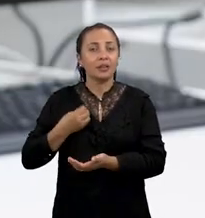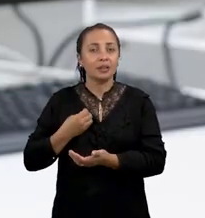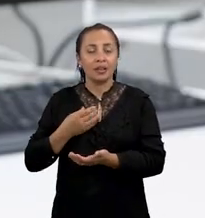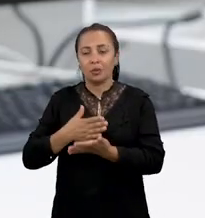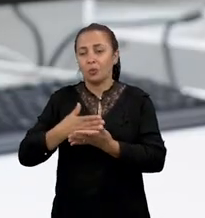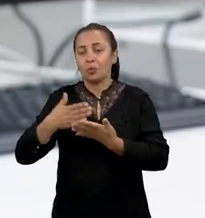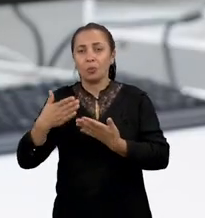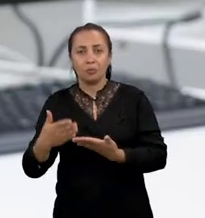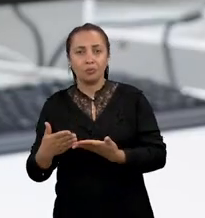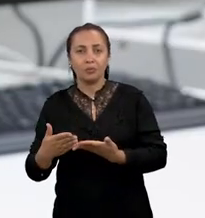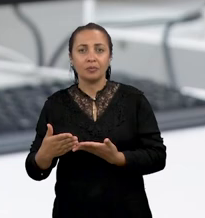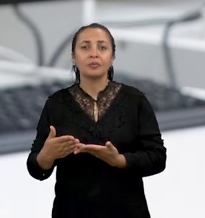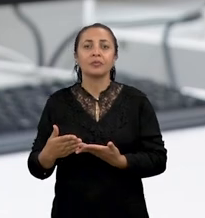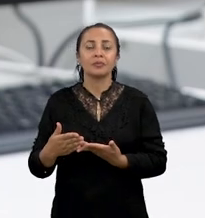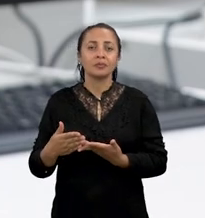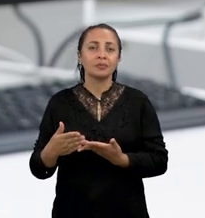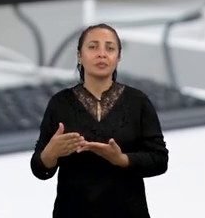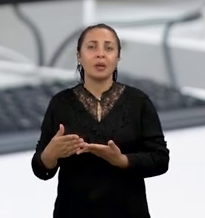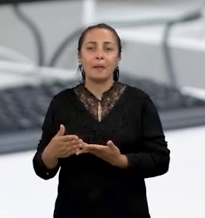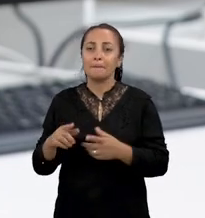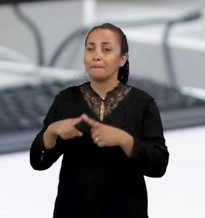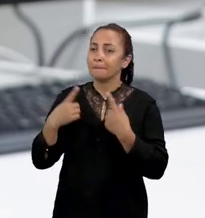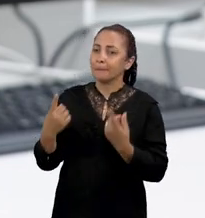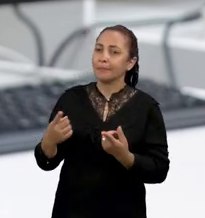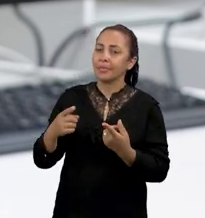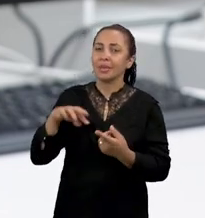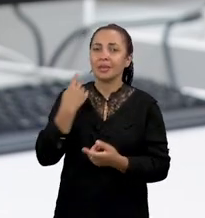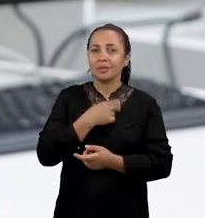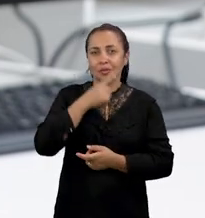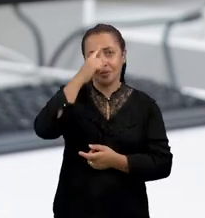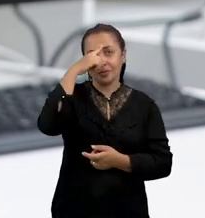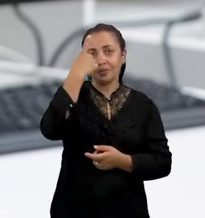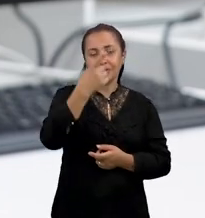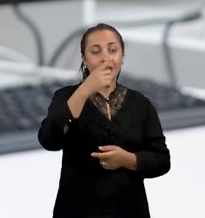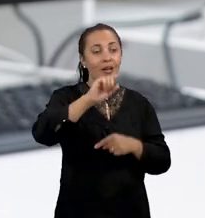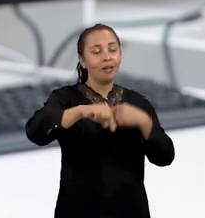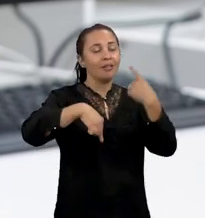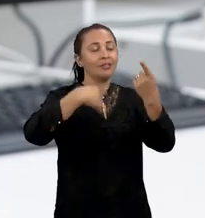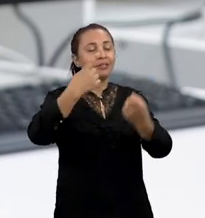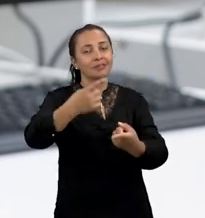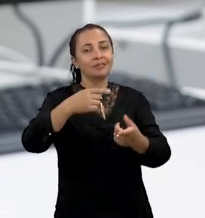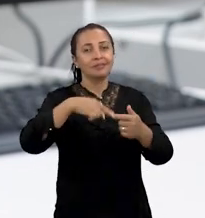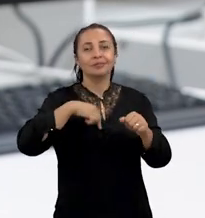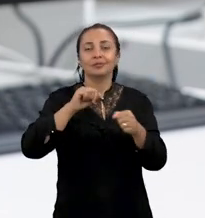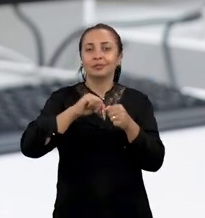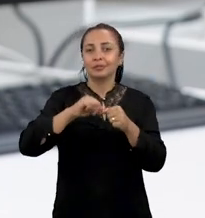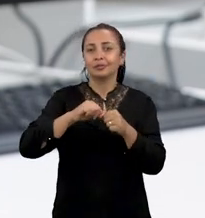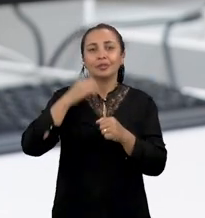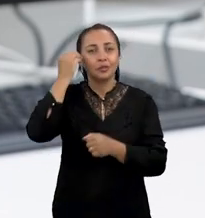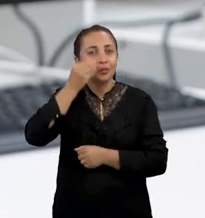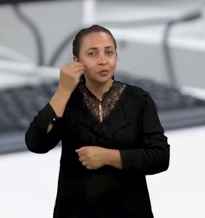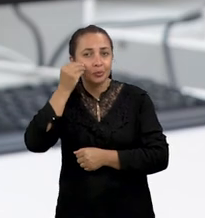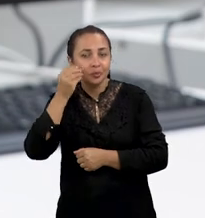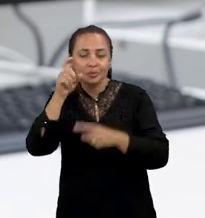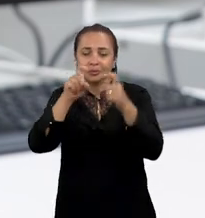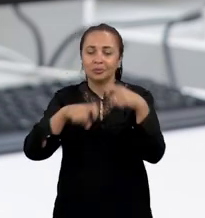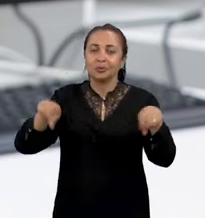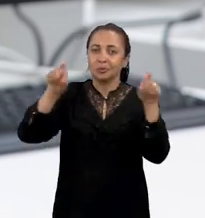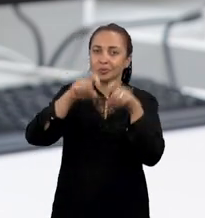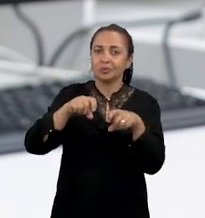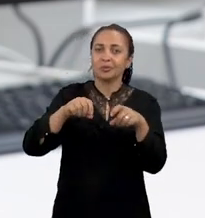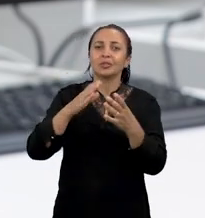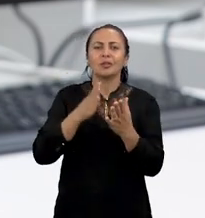está nas fases iniciais e a nossa ideia, além de executar os experimentos